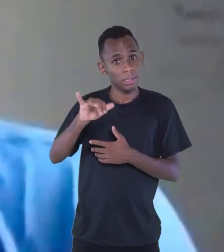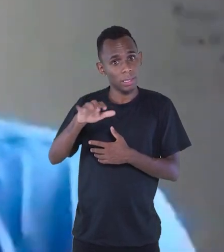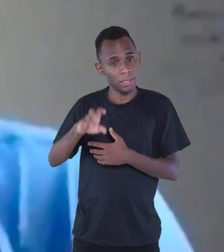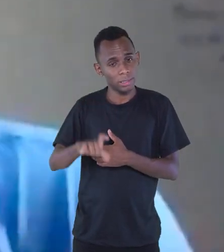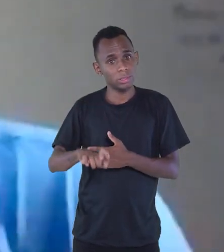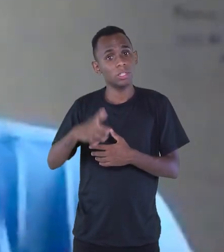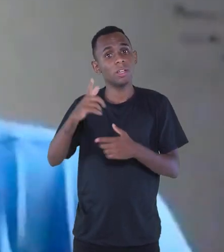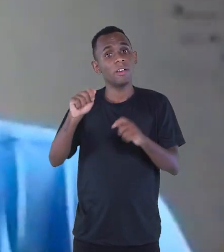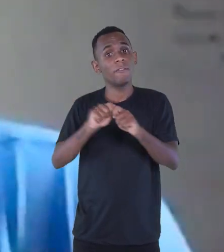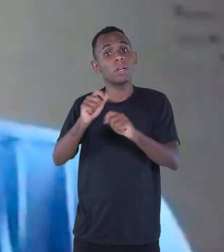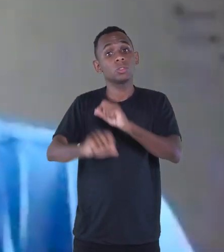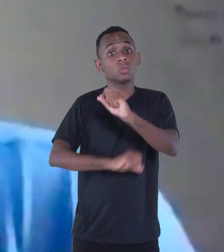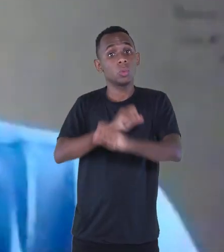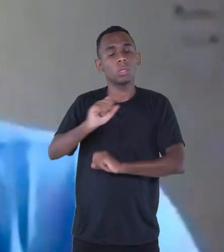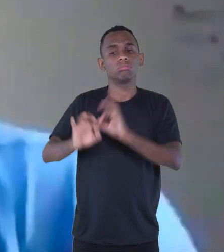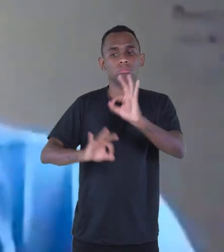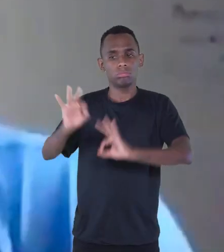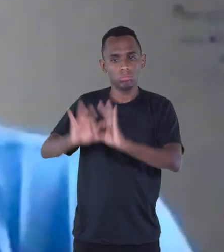editor,